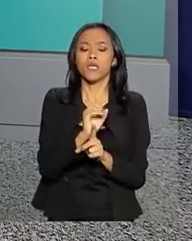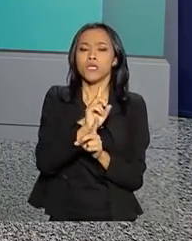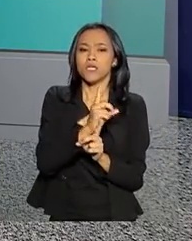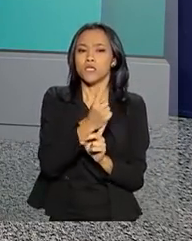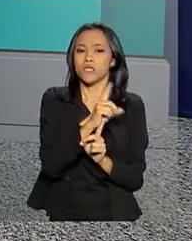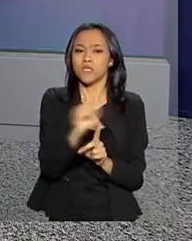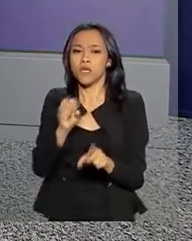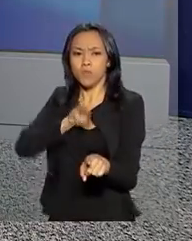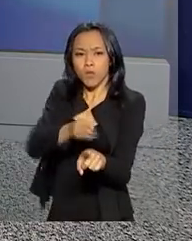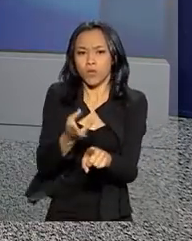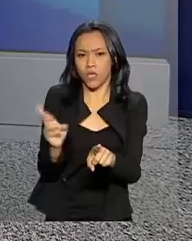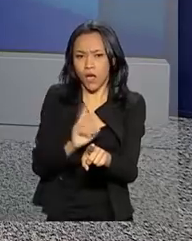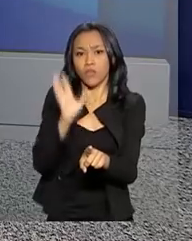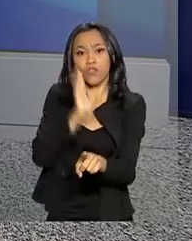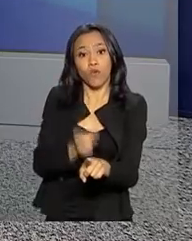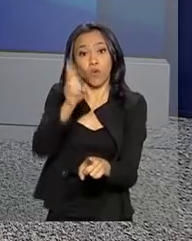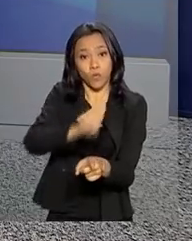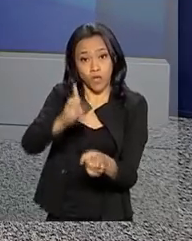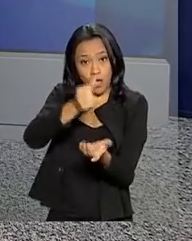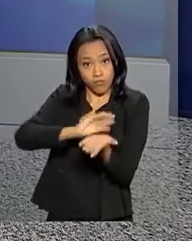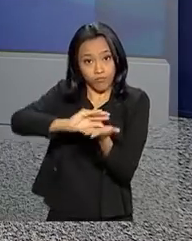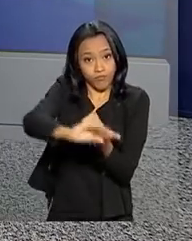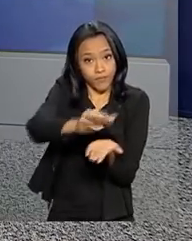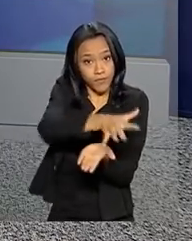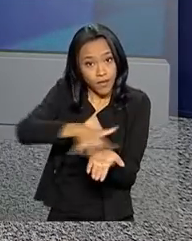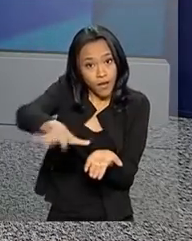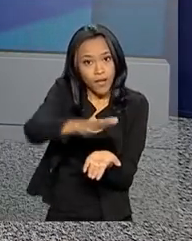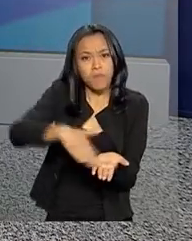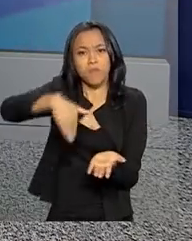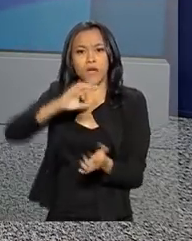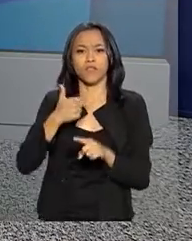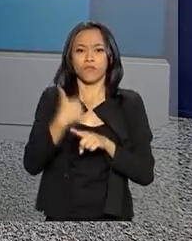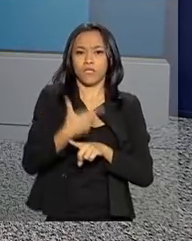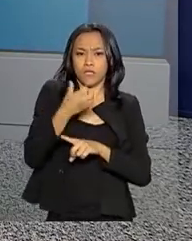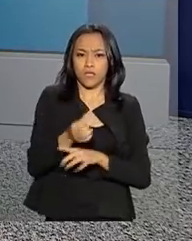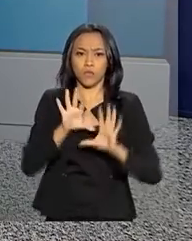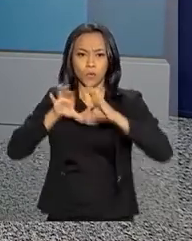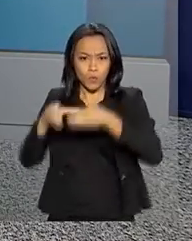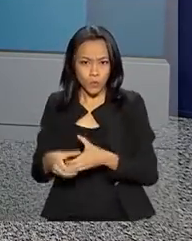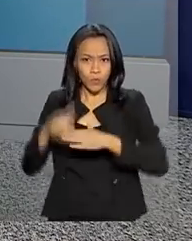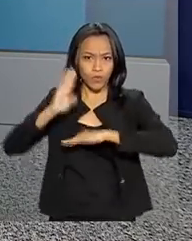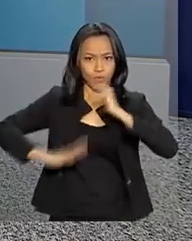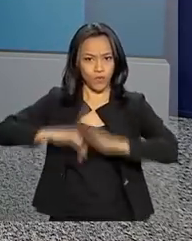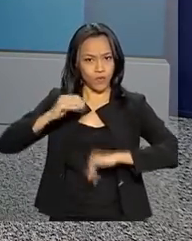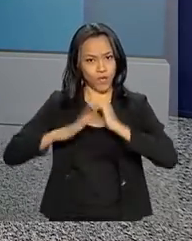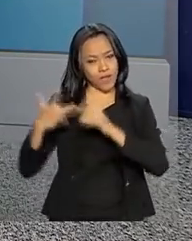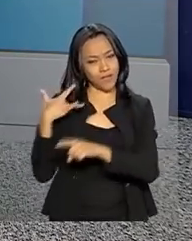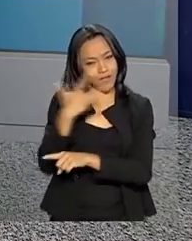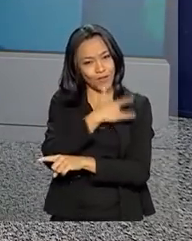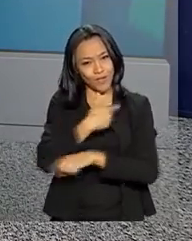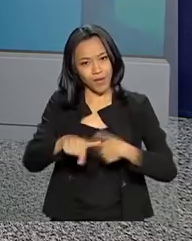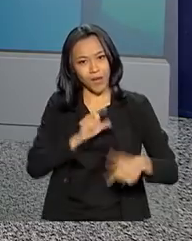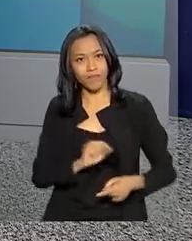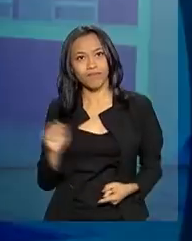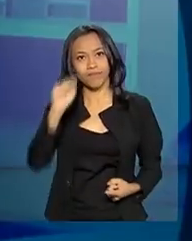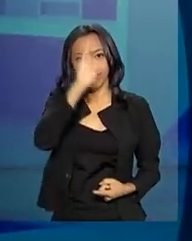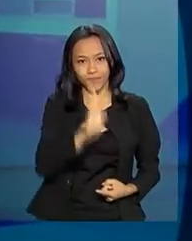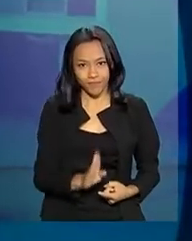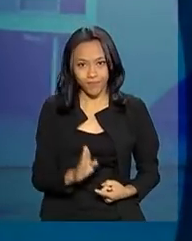aplicados no setor. São mais de 26 mil equipes de saúde bucal atuando em todo o nosso território.